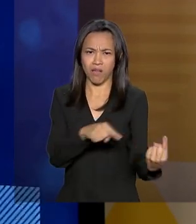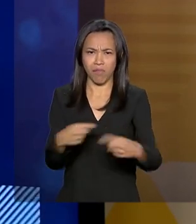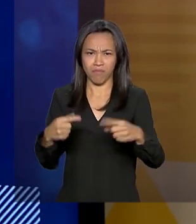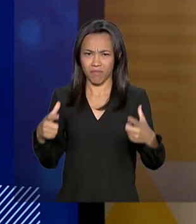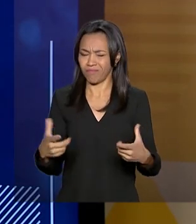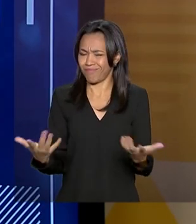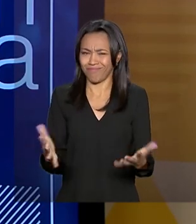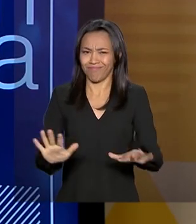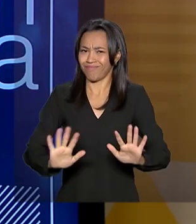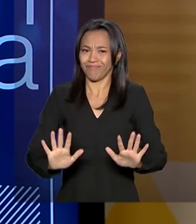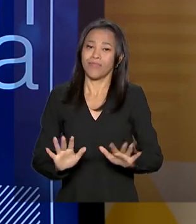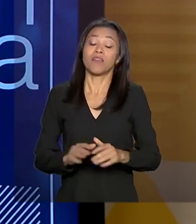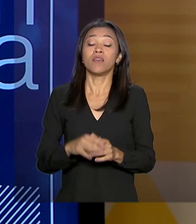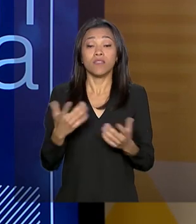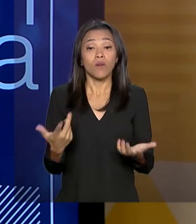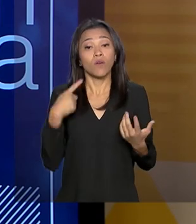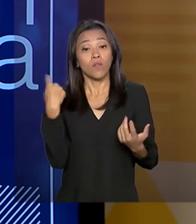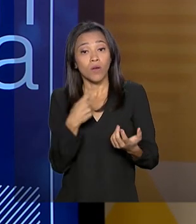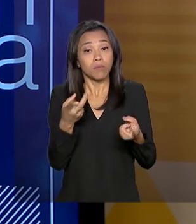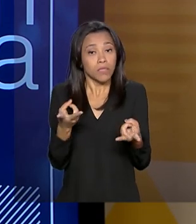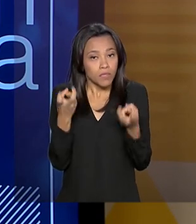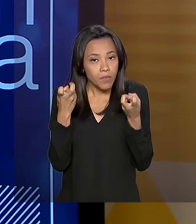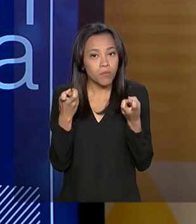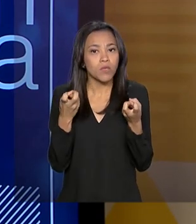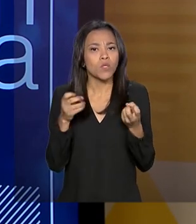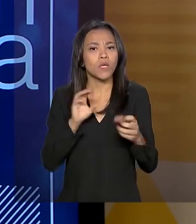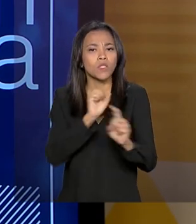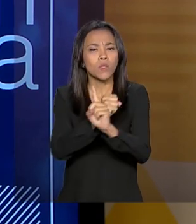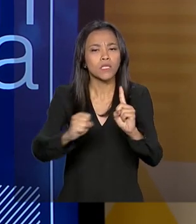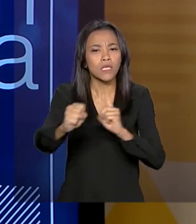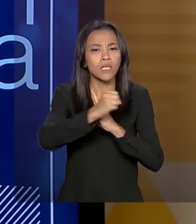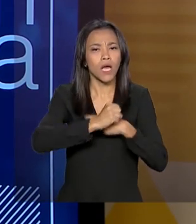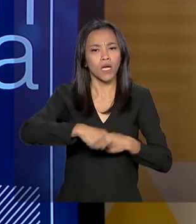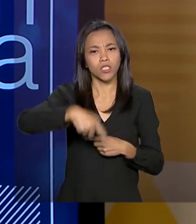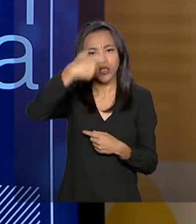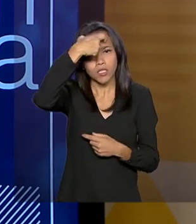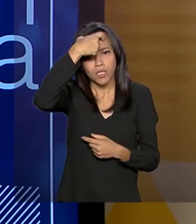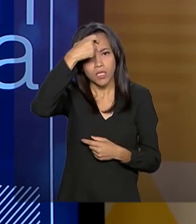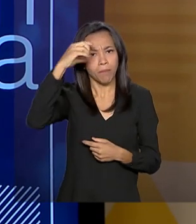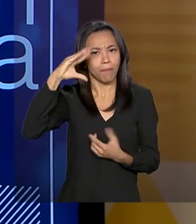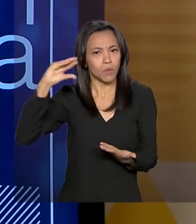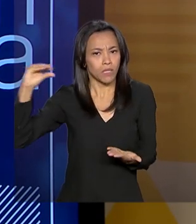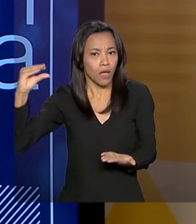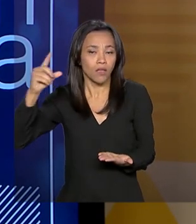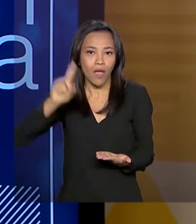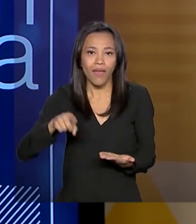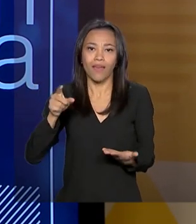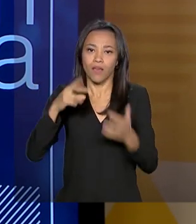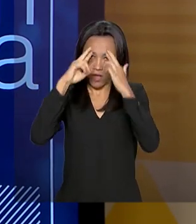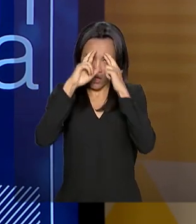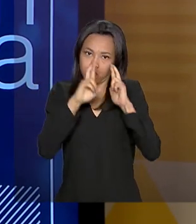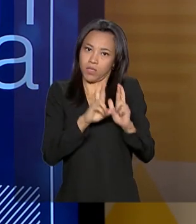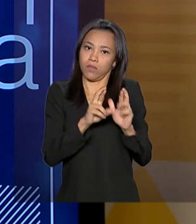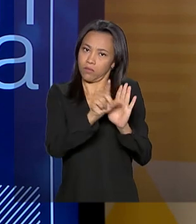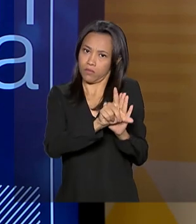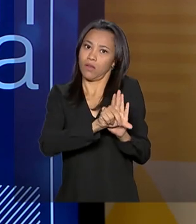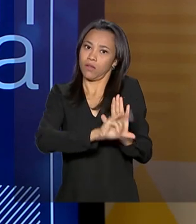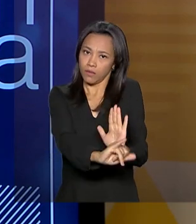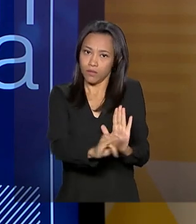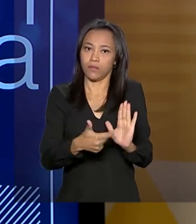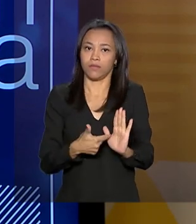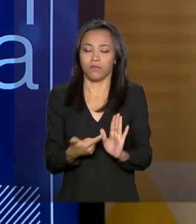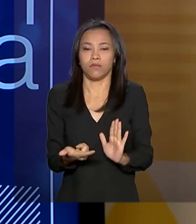sistema ideal, como a gente percebe em sociedades economicamente mais maduras, é um espontâneo cumprimento da lei e,